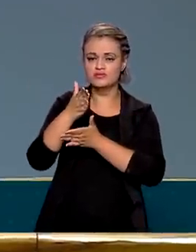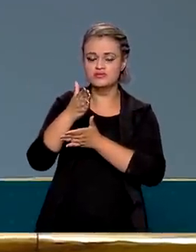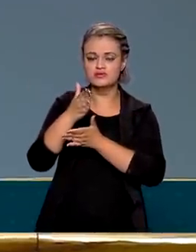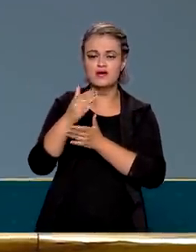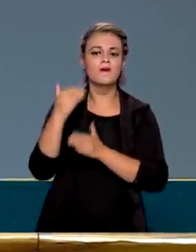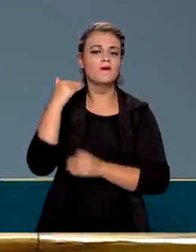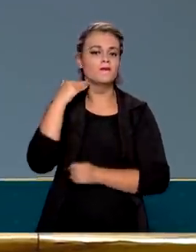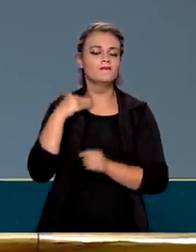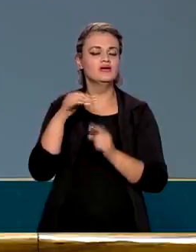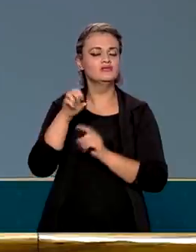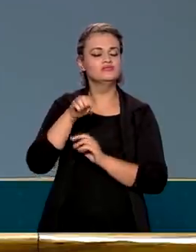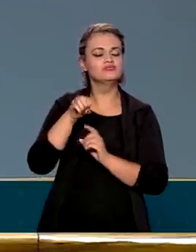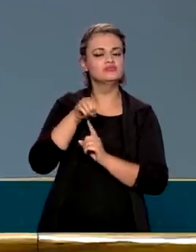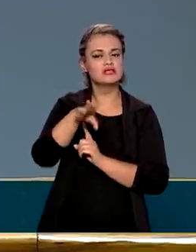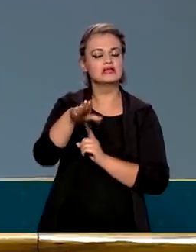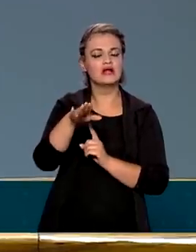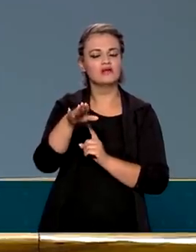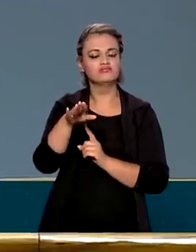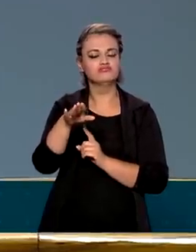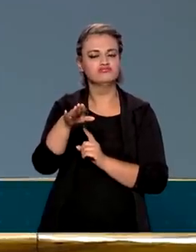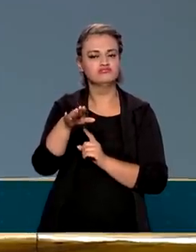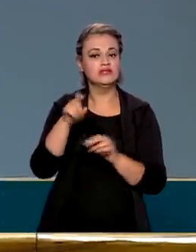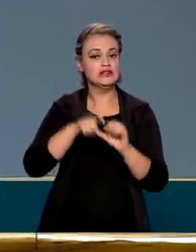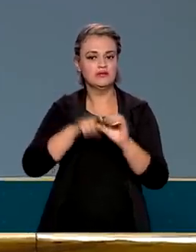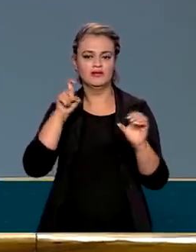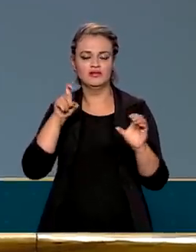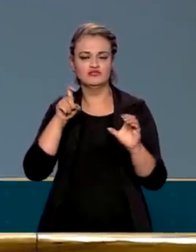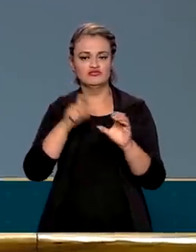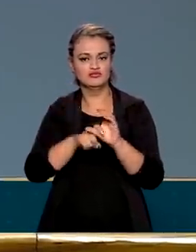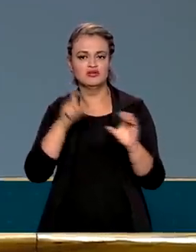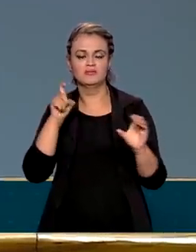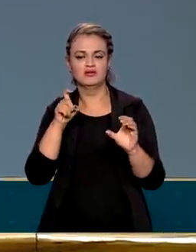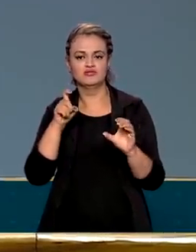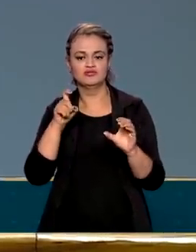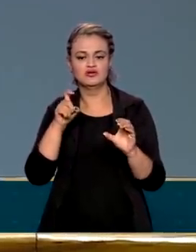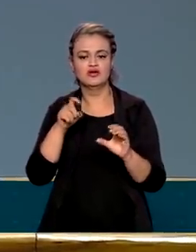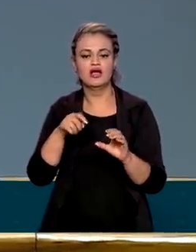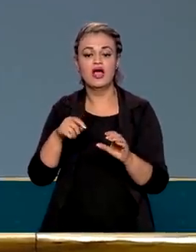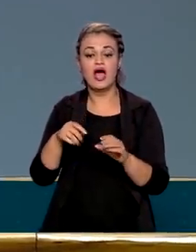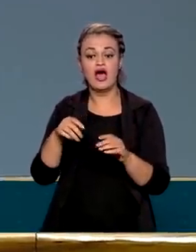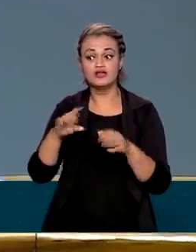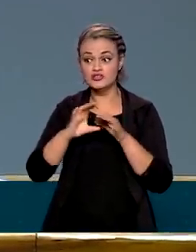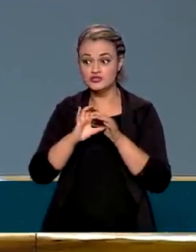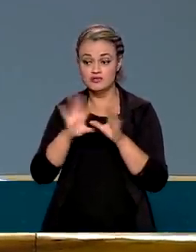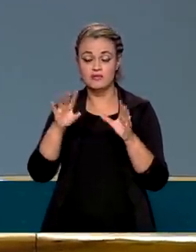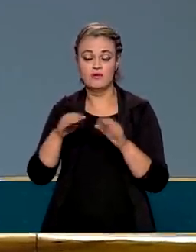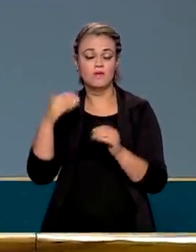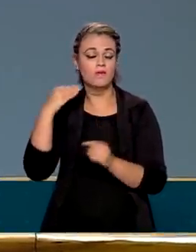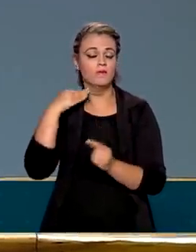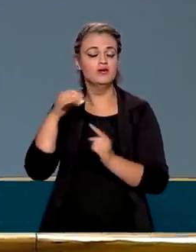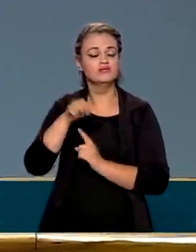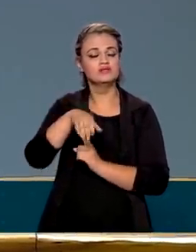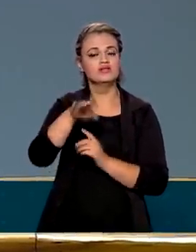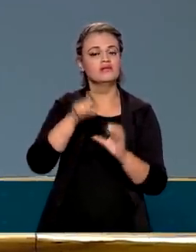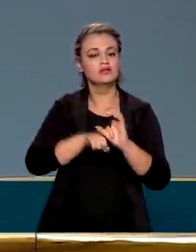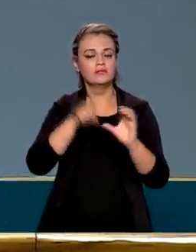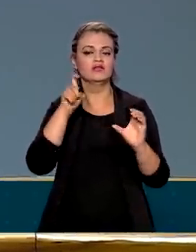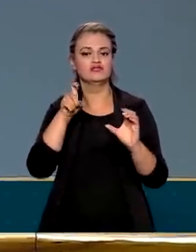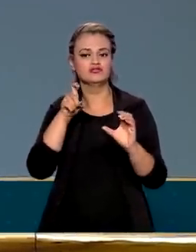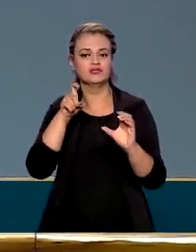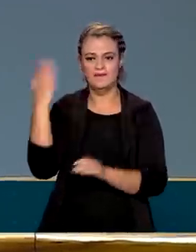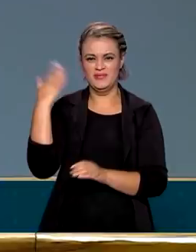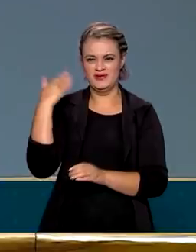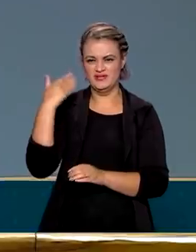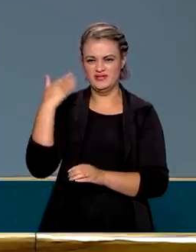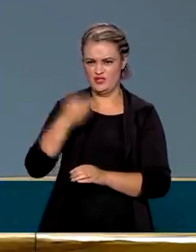Banco Central independente. Você está falando de inflação e de Banco Central. Nós aprovamos outro Banco Central independente. Qual o governo que fez isso antes? Qual